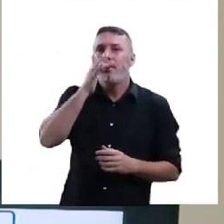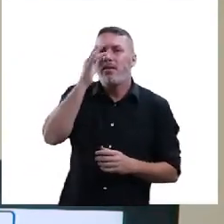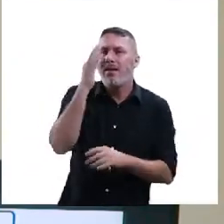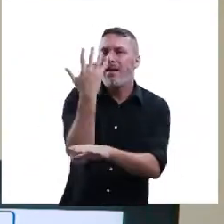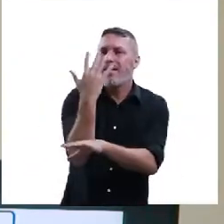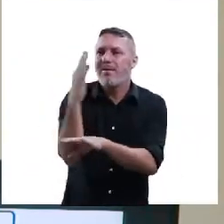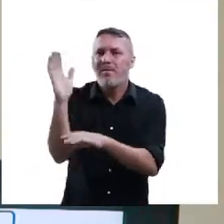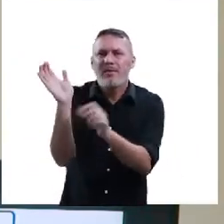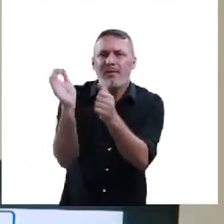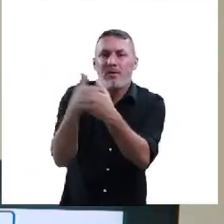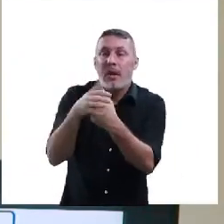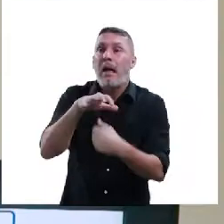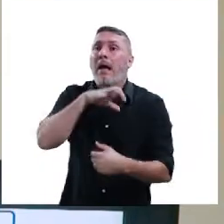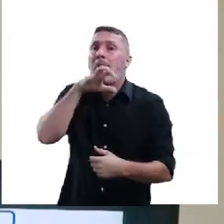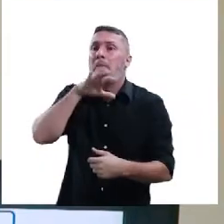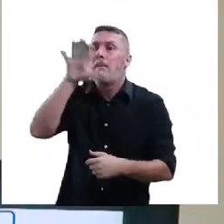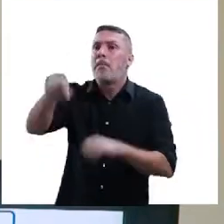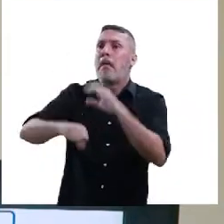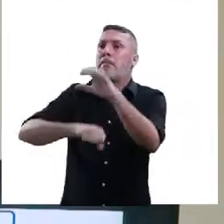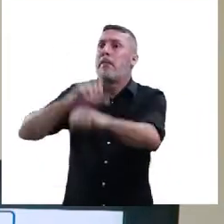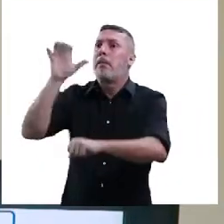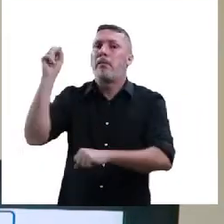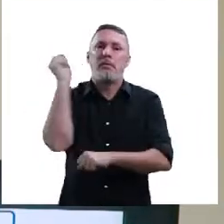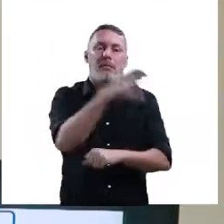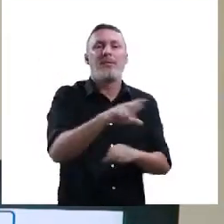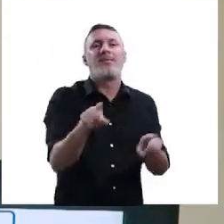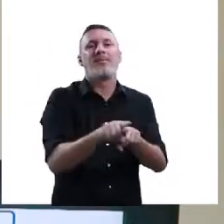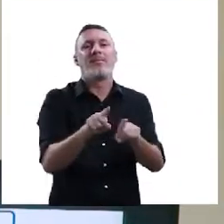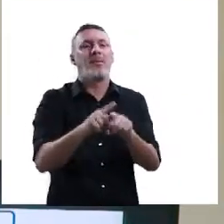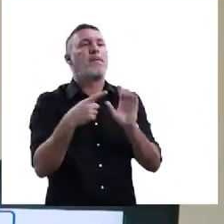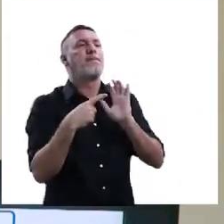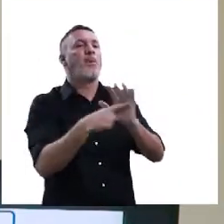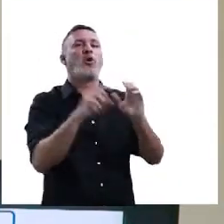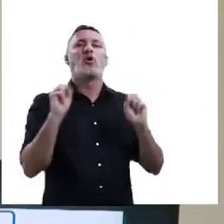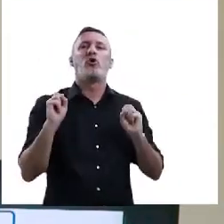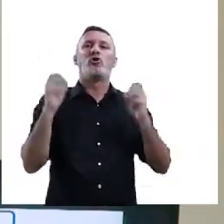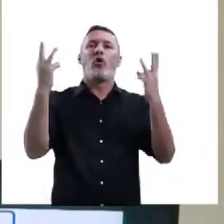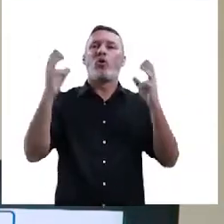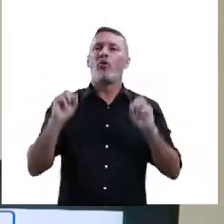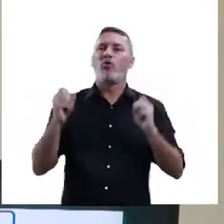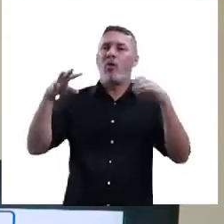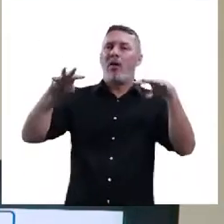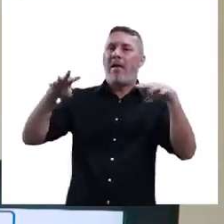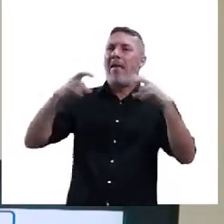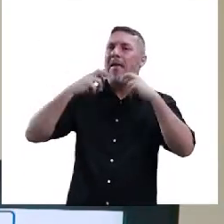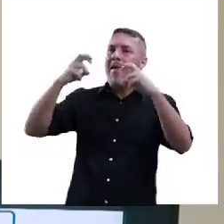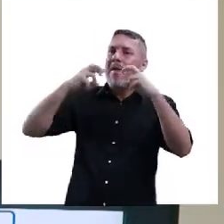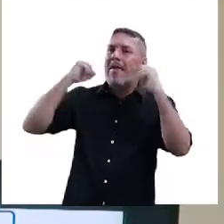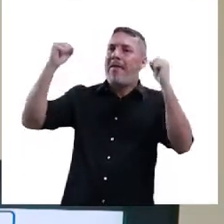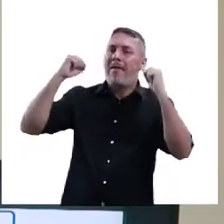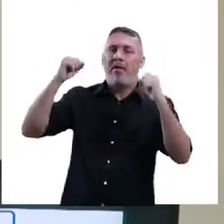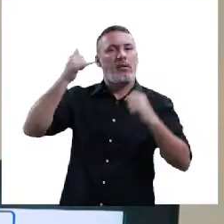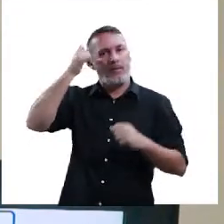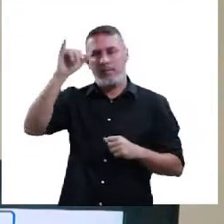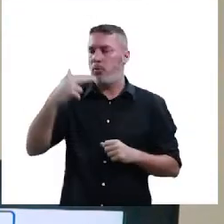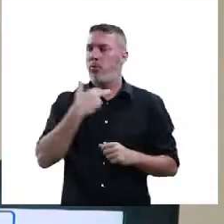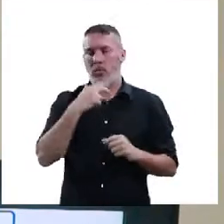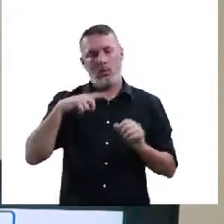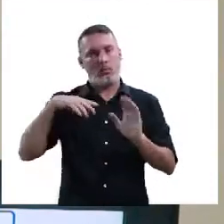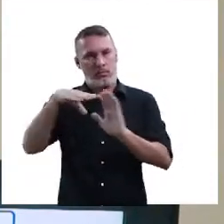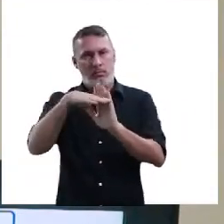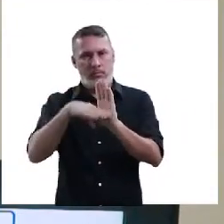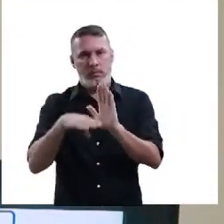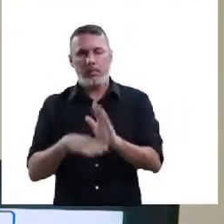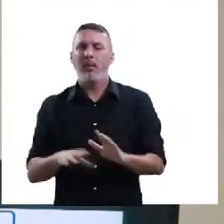Lembrando que, às vezes, algum animal, por exemplo, às vezes você tem um cachorro, que aquele cachorro, né, ele é tranquilinho, se utiliza, mas não causou nele